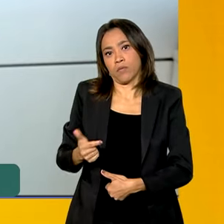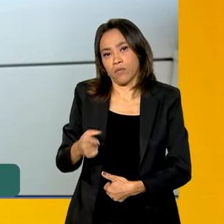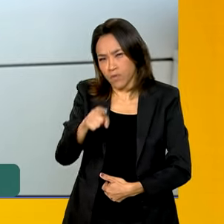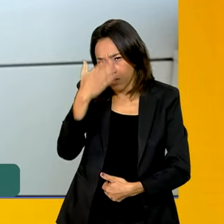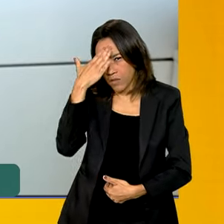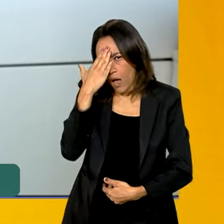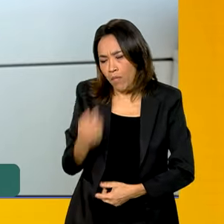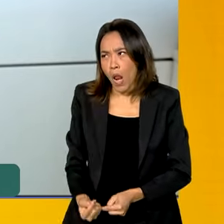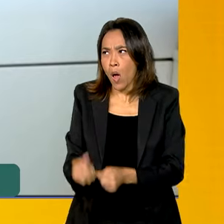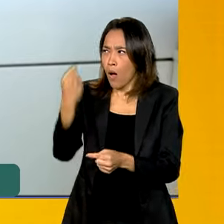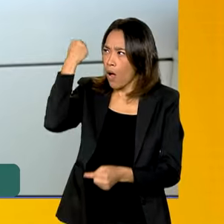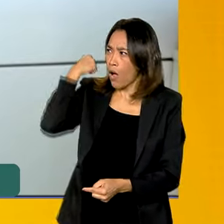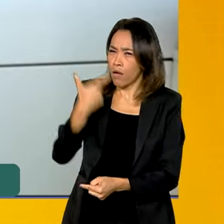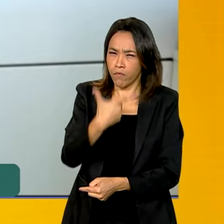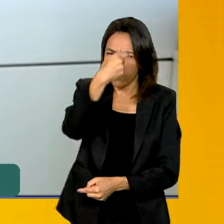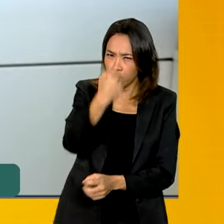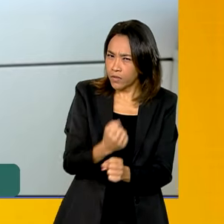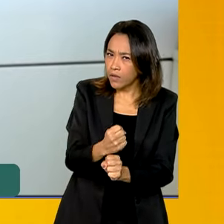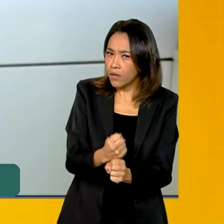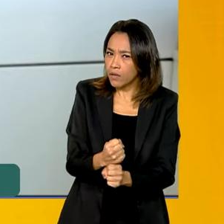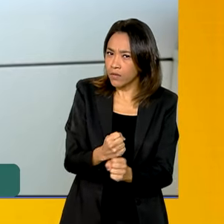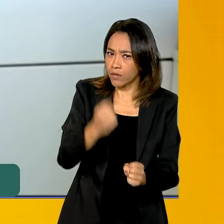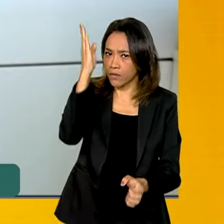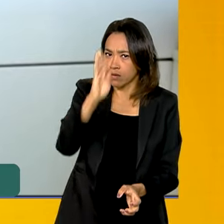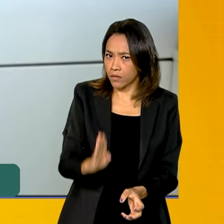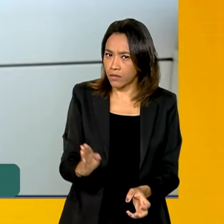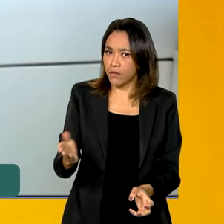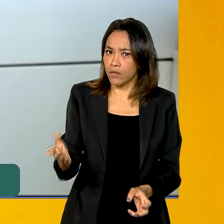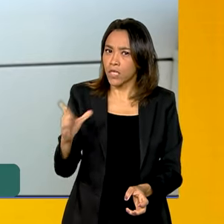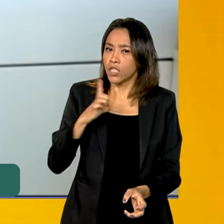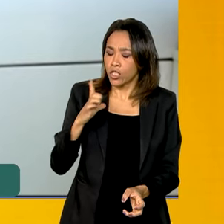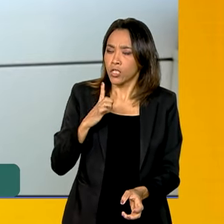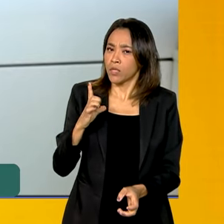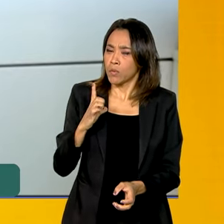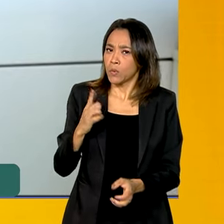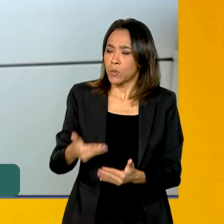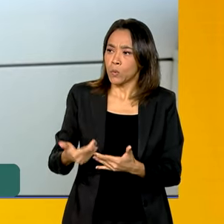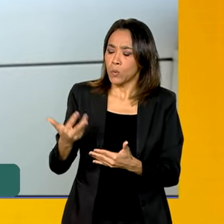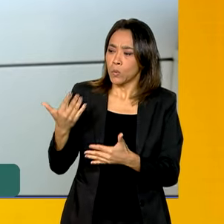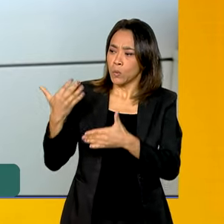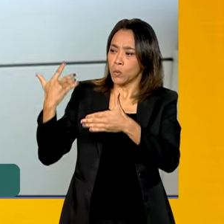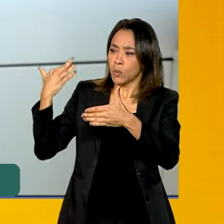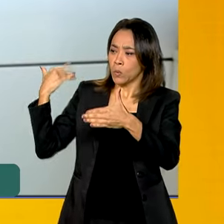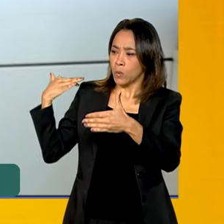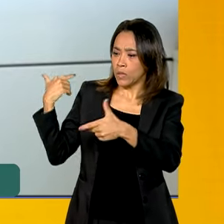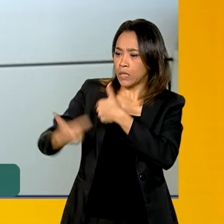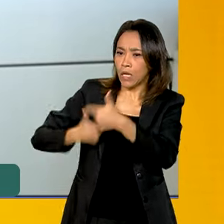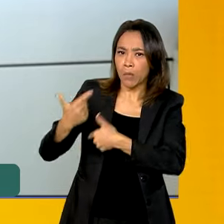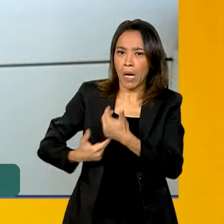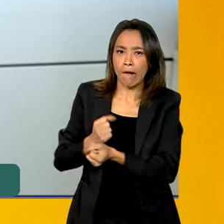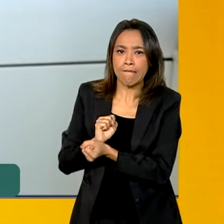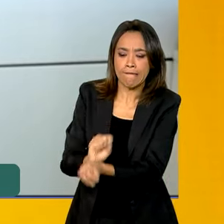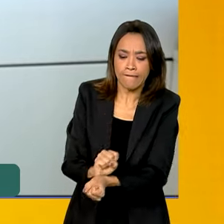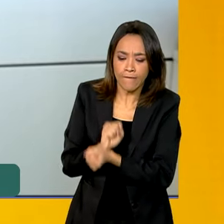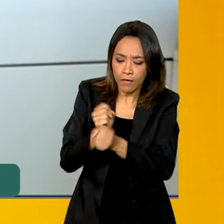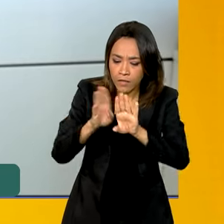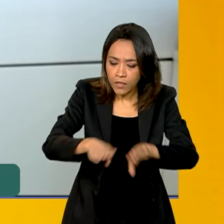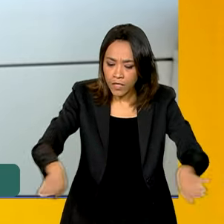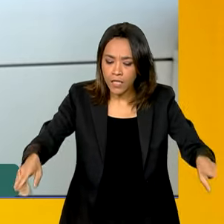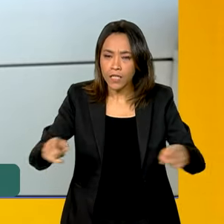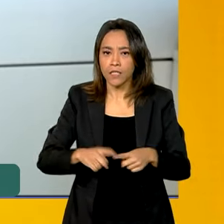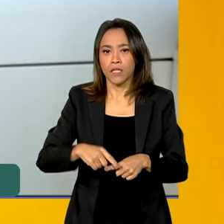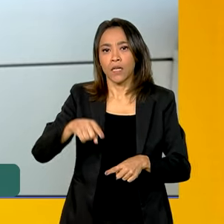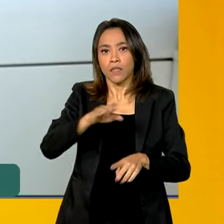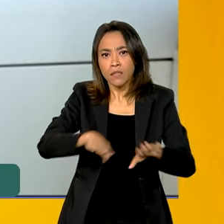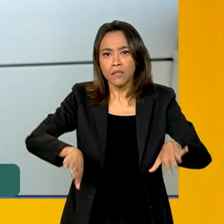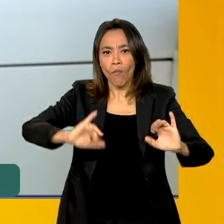o país há 20 anos atrás, onde nós tínhamos os índices de trabalho infantil muito alto, desnutrição muito alto,